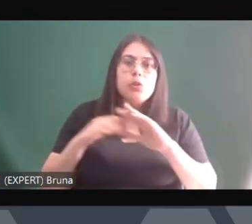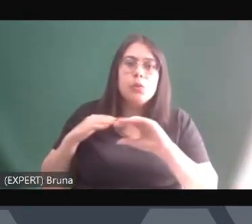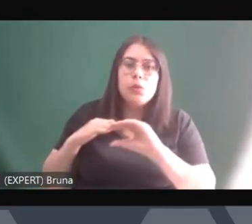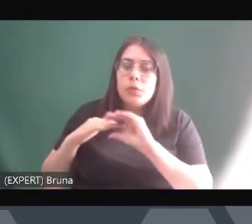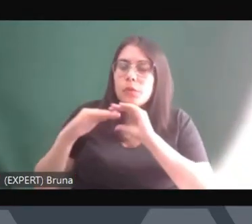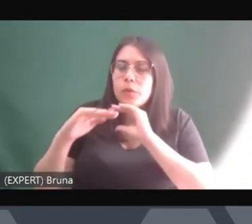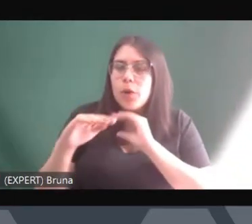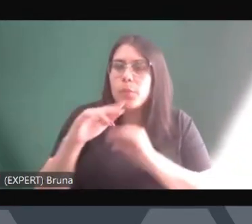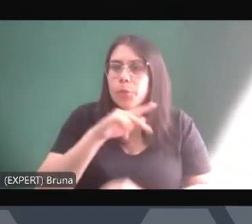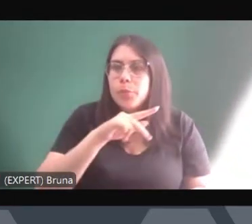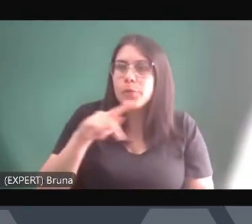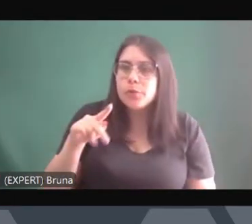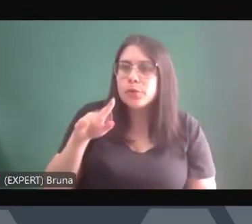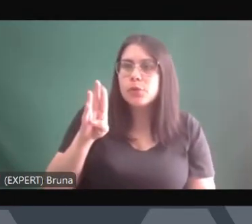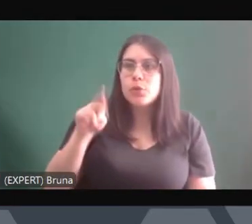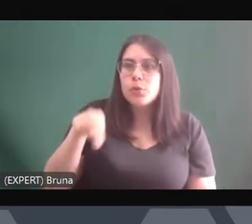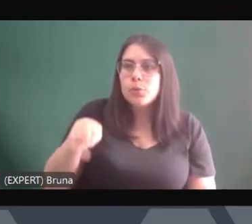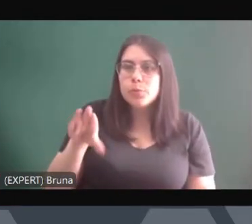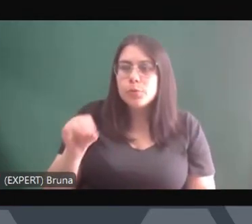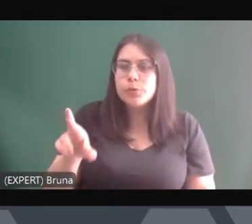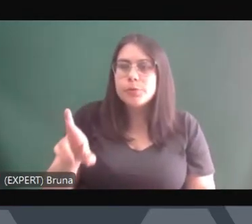nos responder, tá bem?